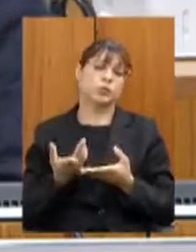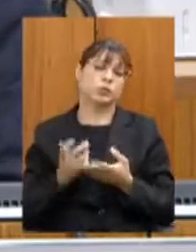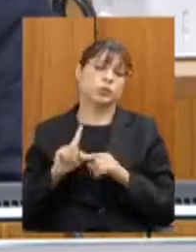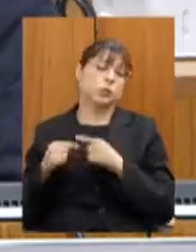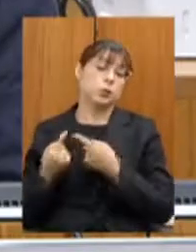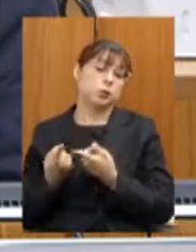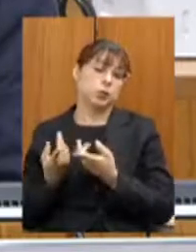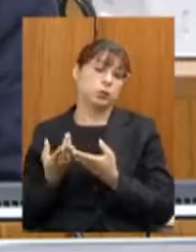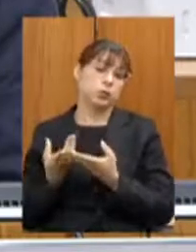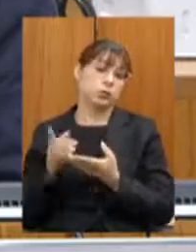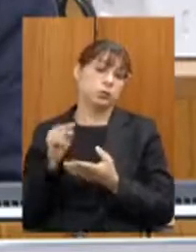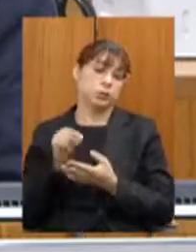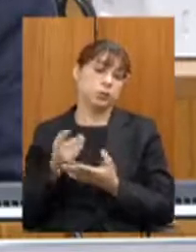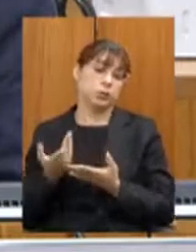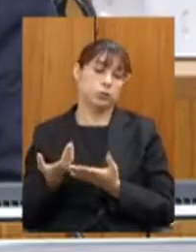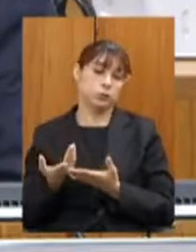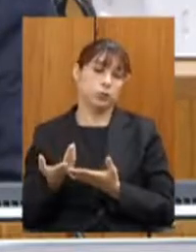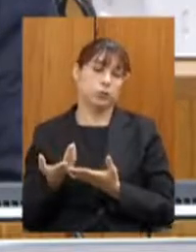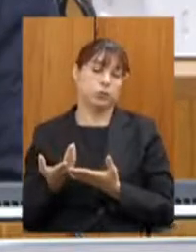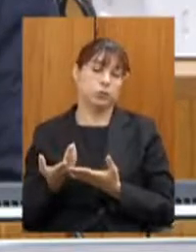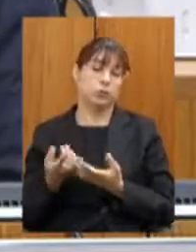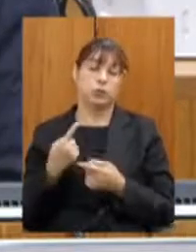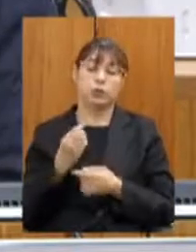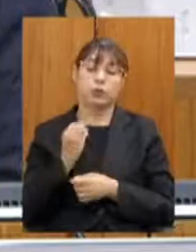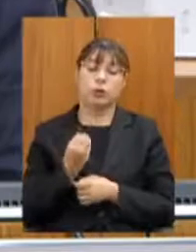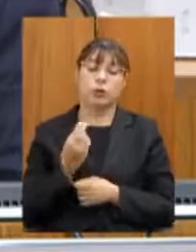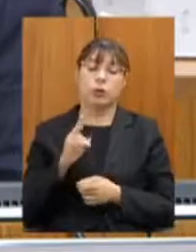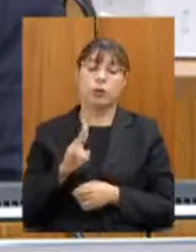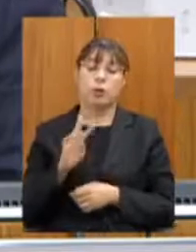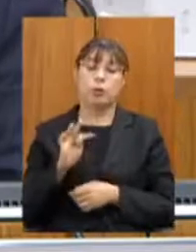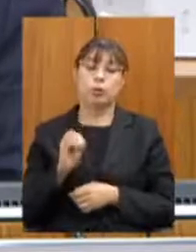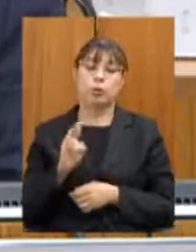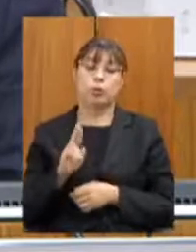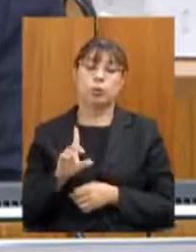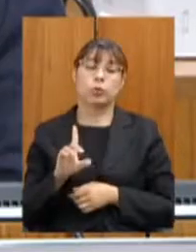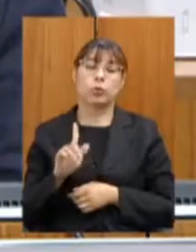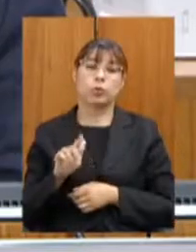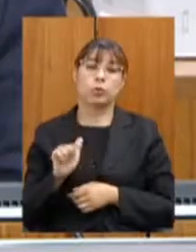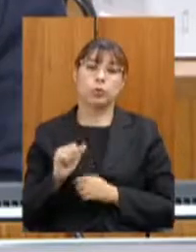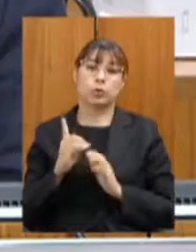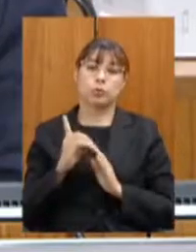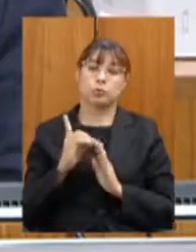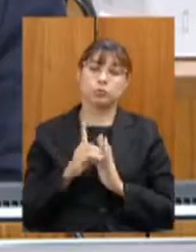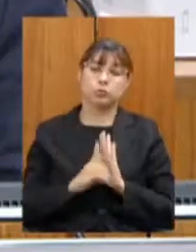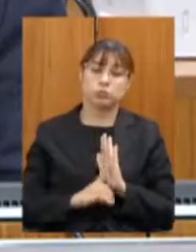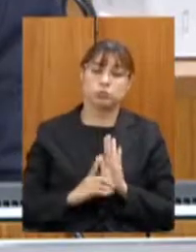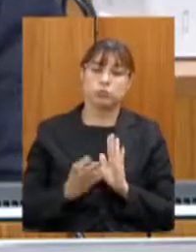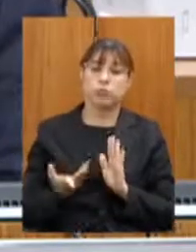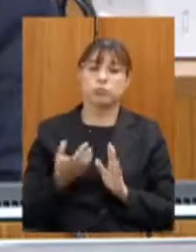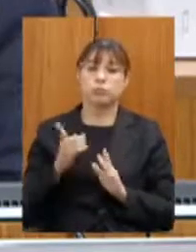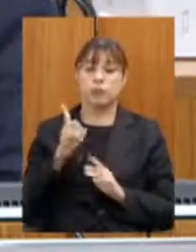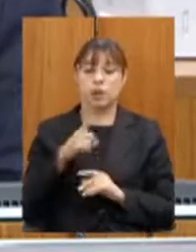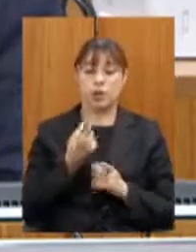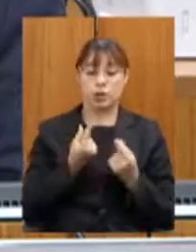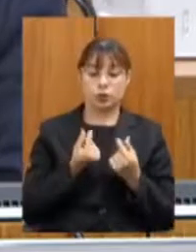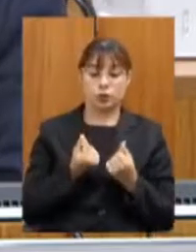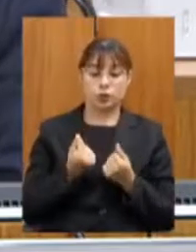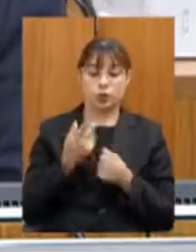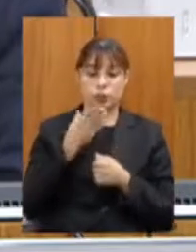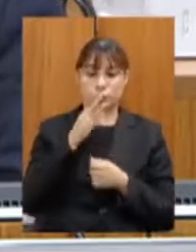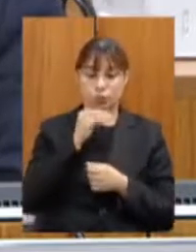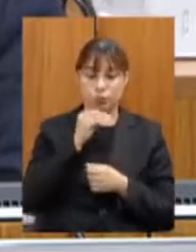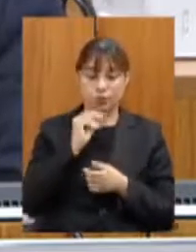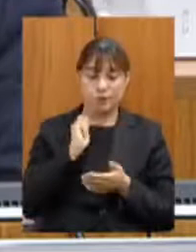elas costumam gerar uma outorga. O é a outorga? É o dinheiro que o concessionário paga ao Estado para ter o